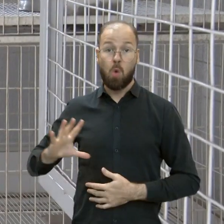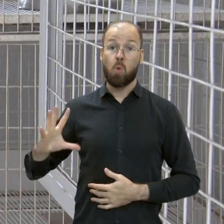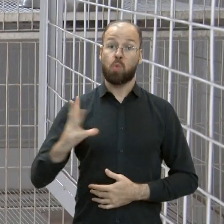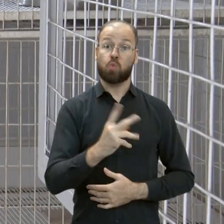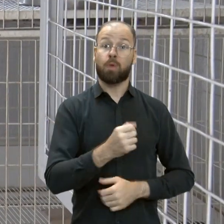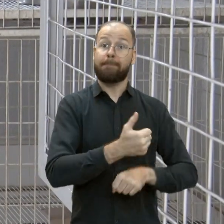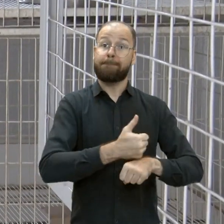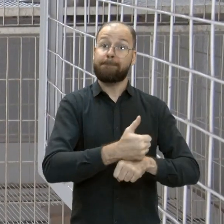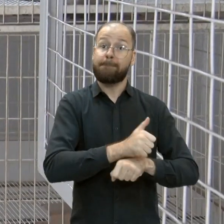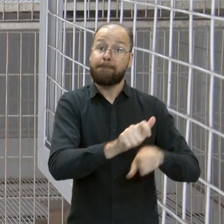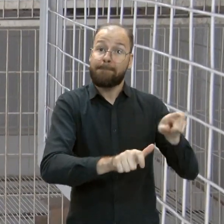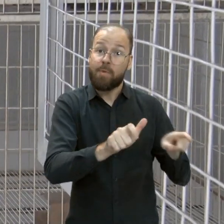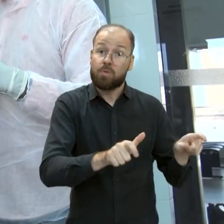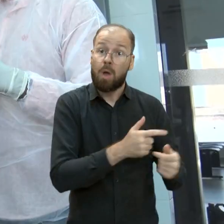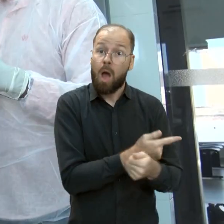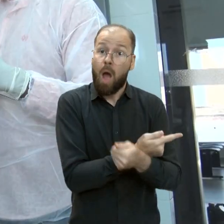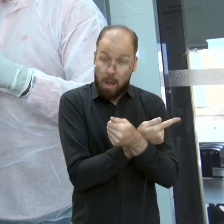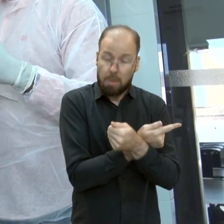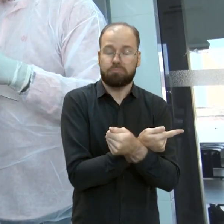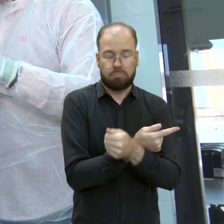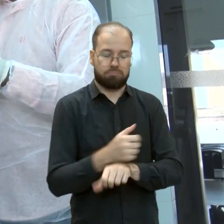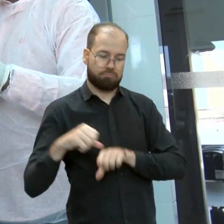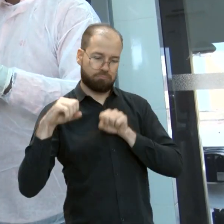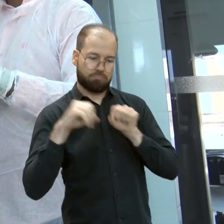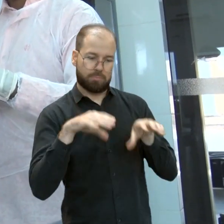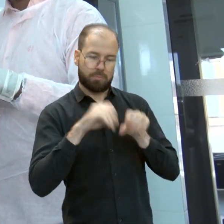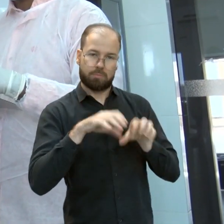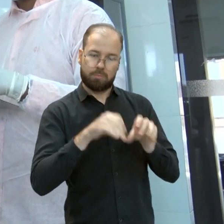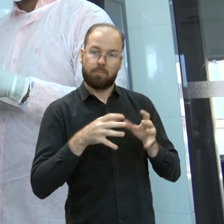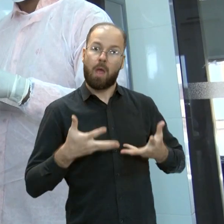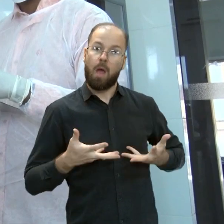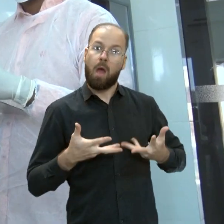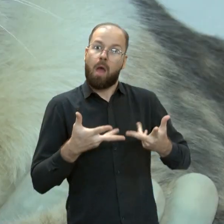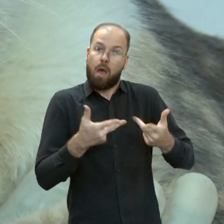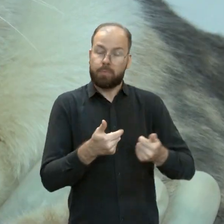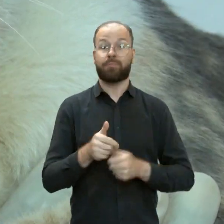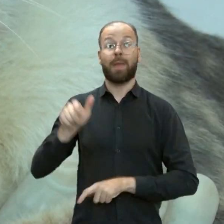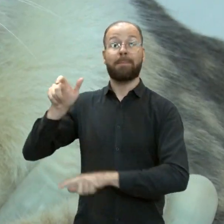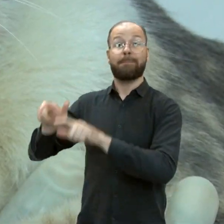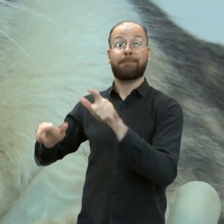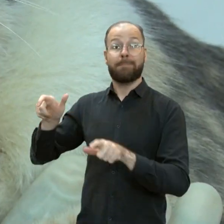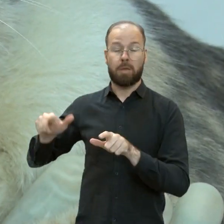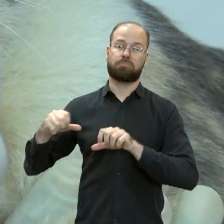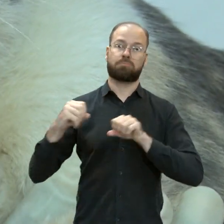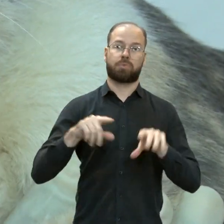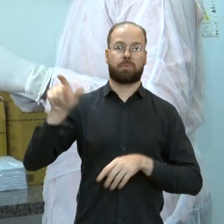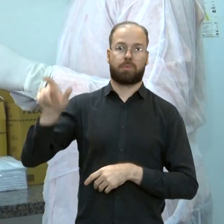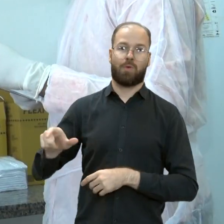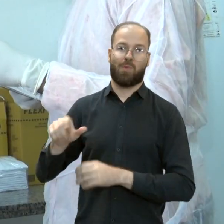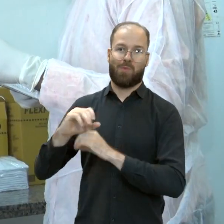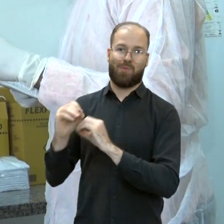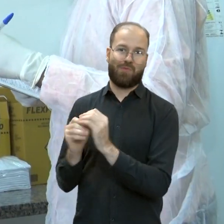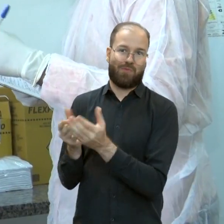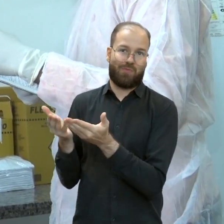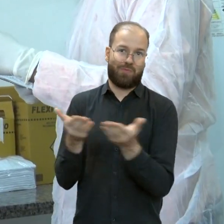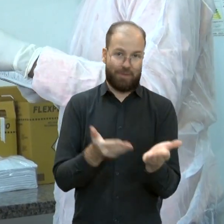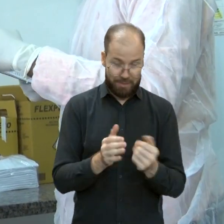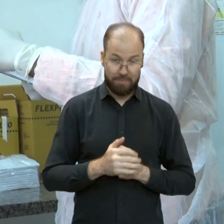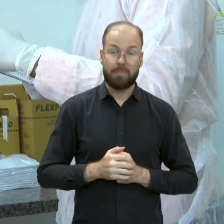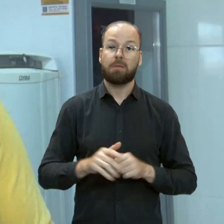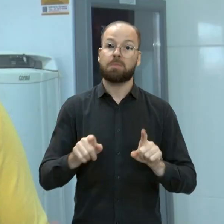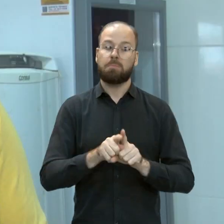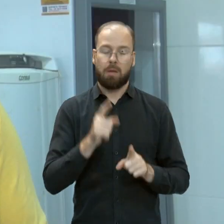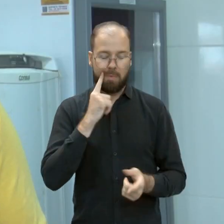com especialistas da UFG, já que a equipe faz o primeiro atendimento, a coleta de amostras e a orientação de